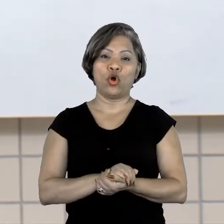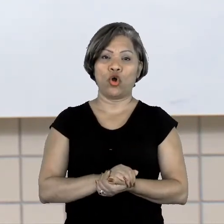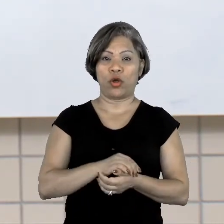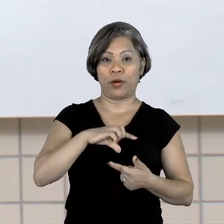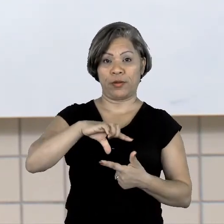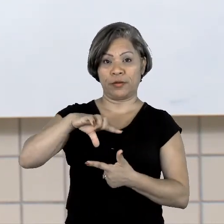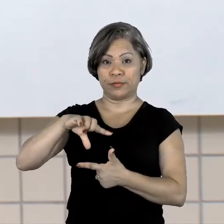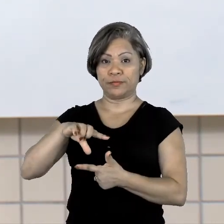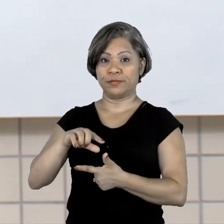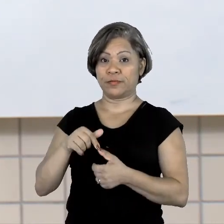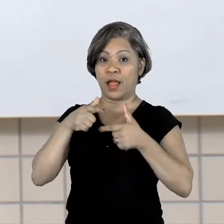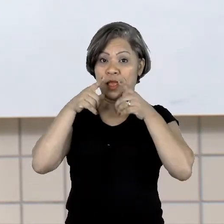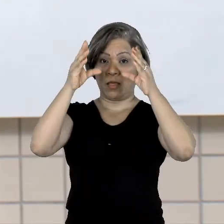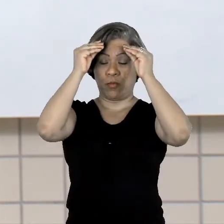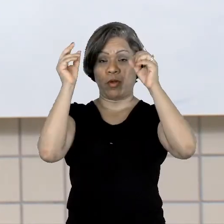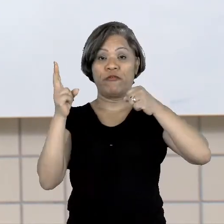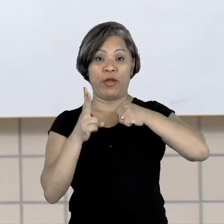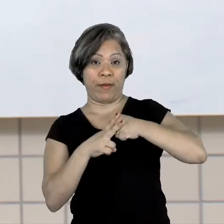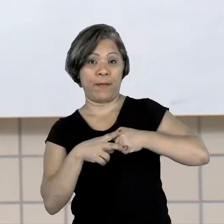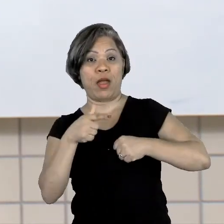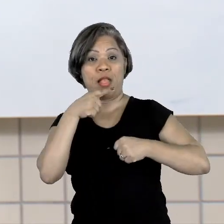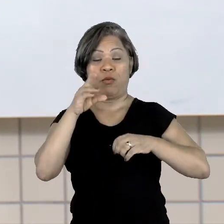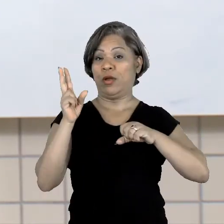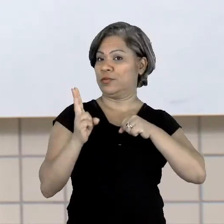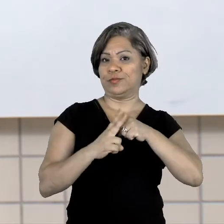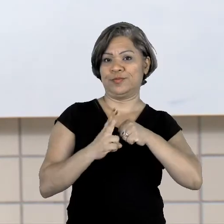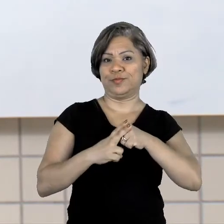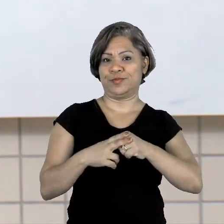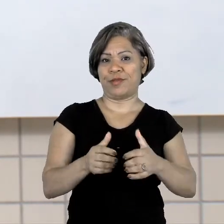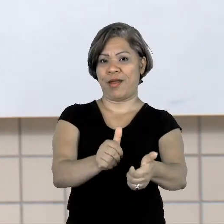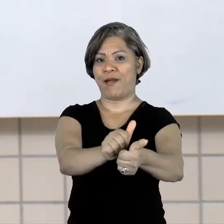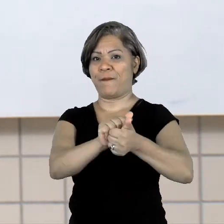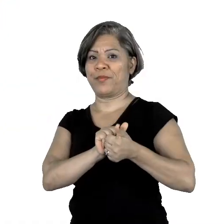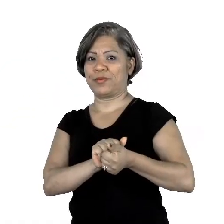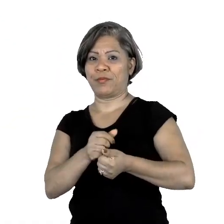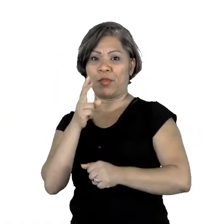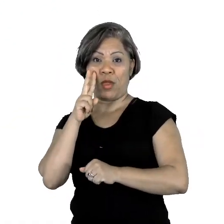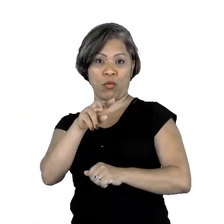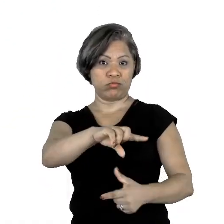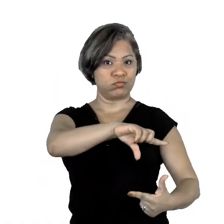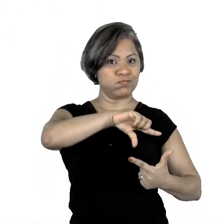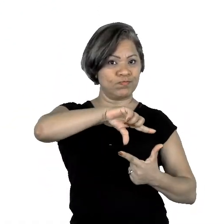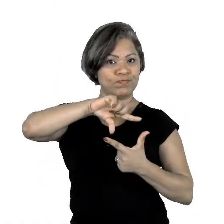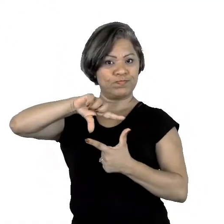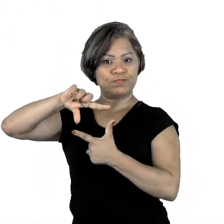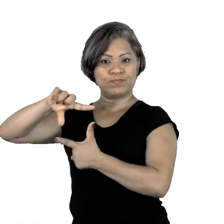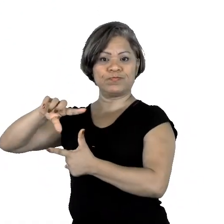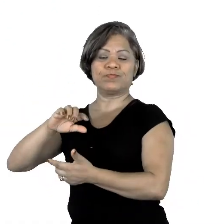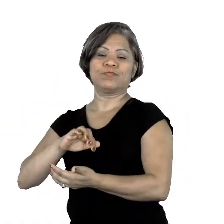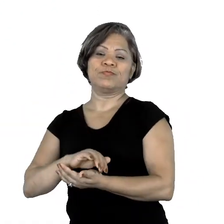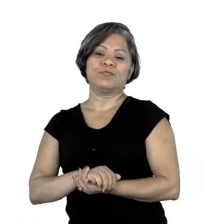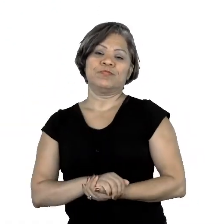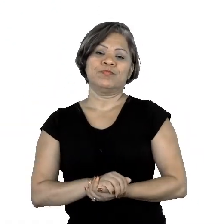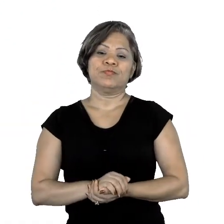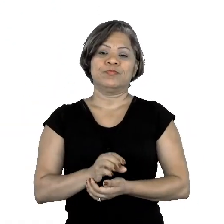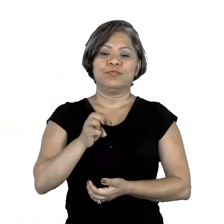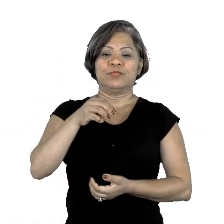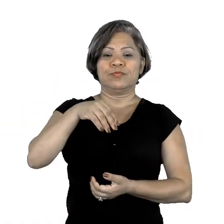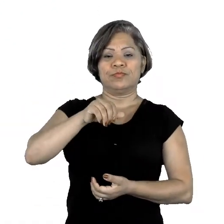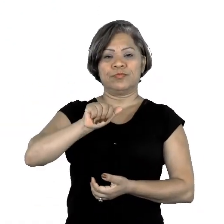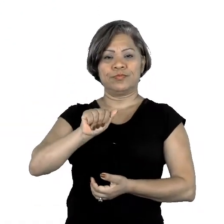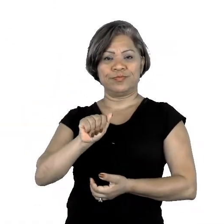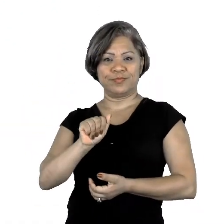linguagem não verbal. Vamos acompanhar comigo? Observem a tirinha. Magali. Olá,